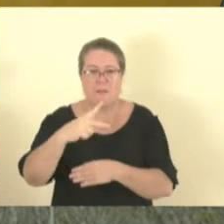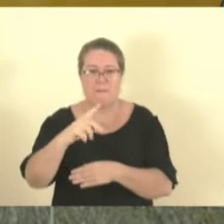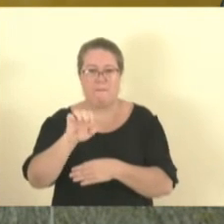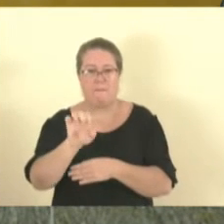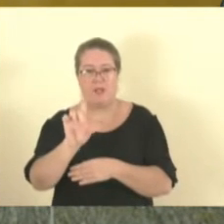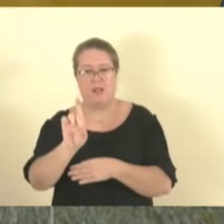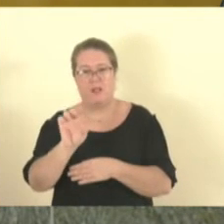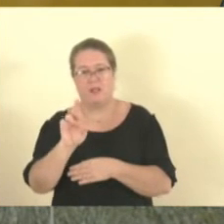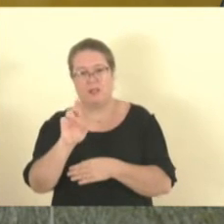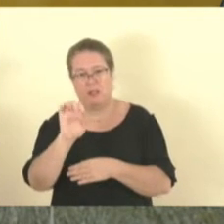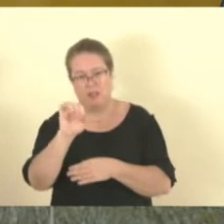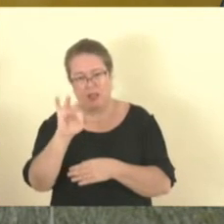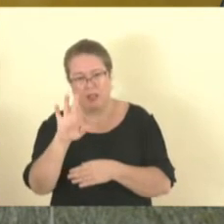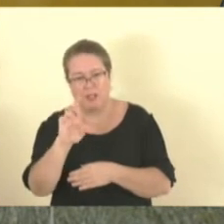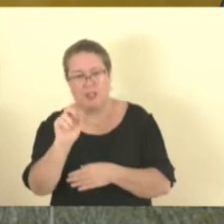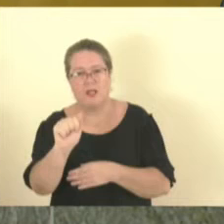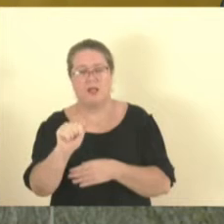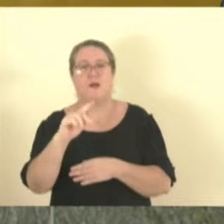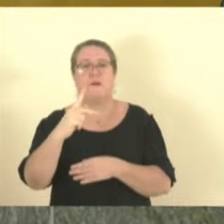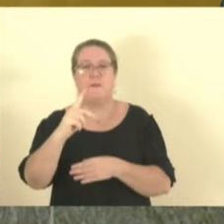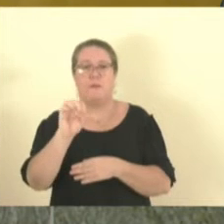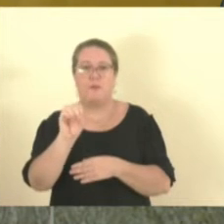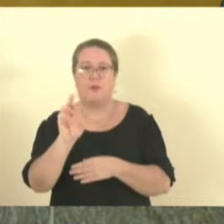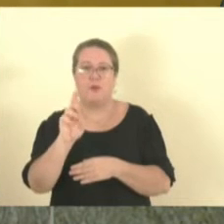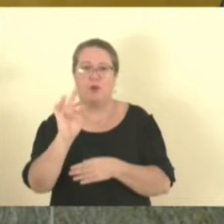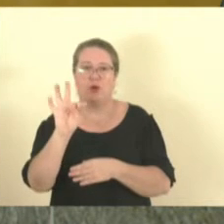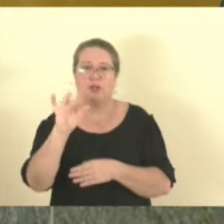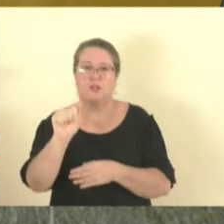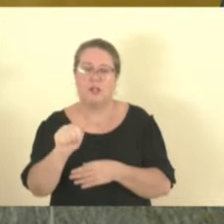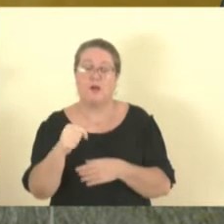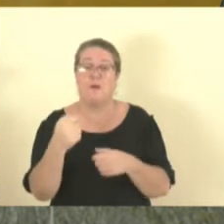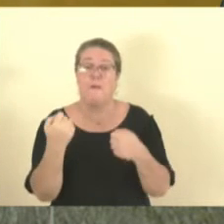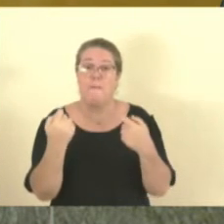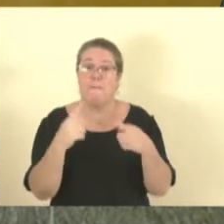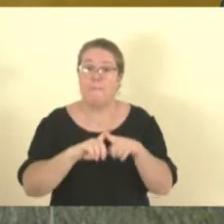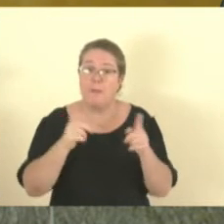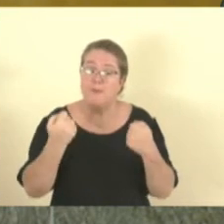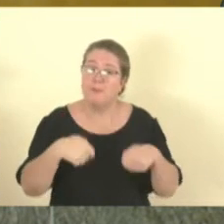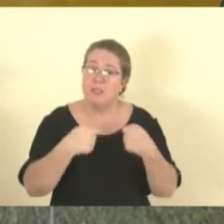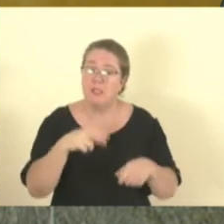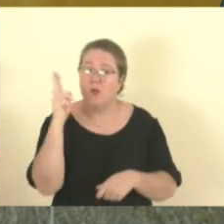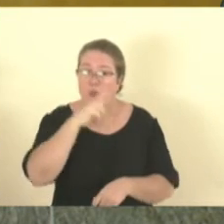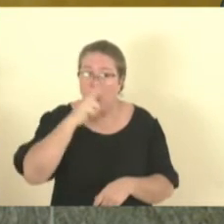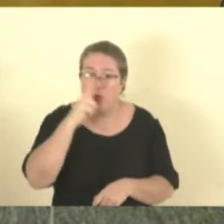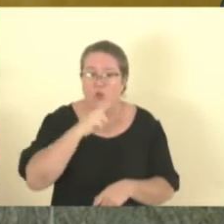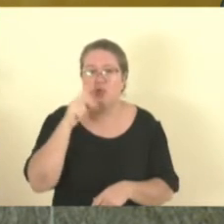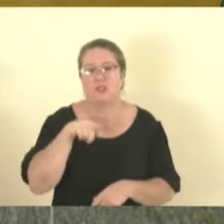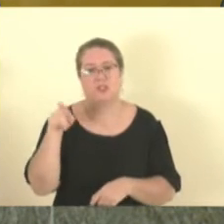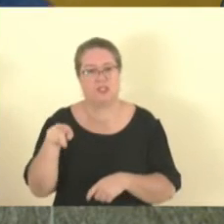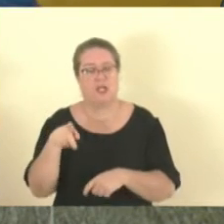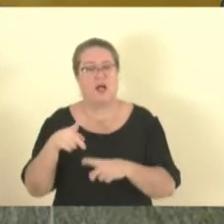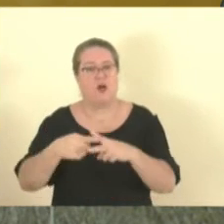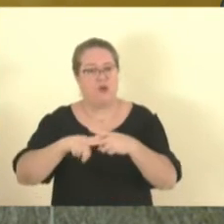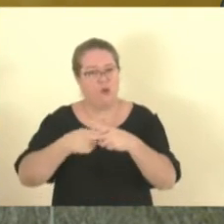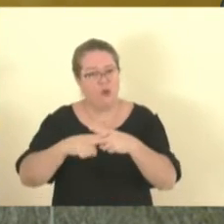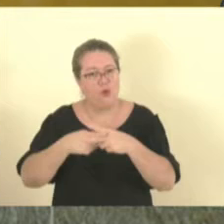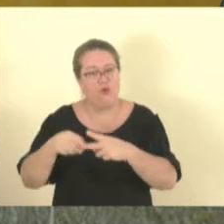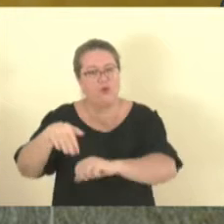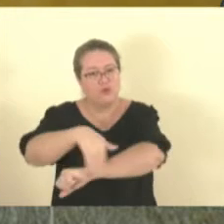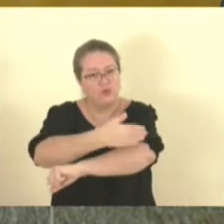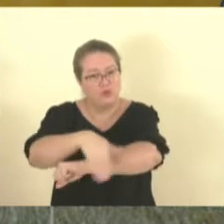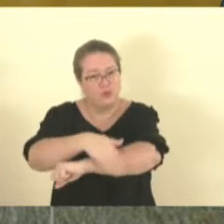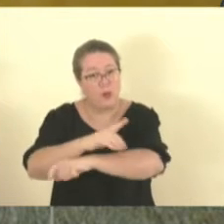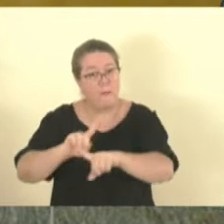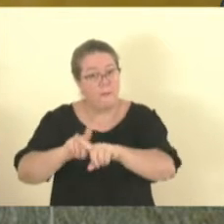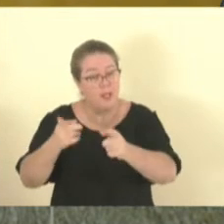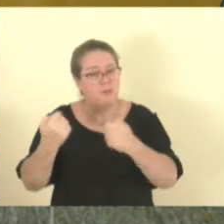nós queríamos que você otimizasse o mais rápido possível. Foram ali, fizeram o asfalto, o asfaltamento, corrigiram aquilo ali, mas a rotatória